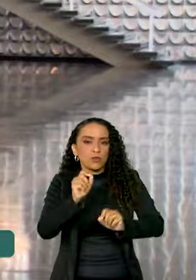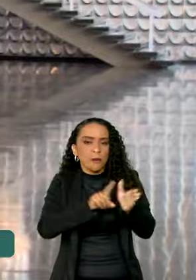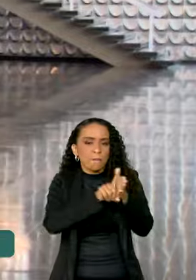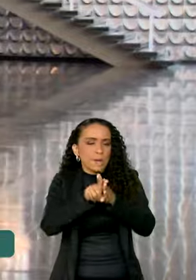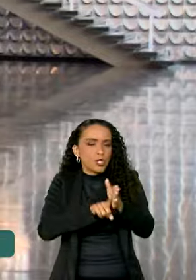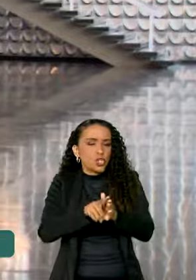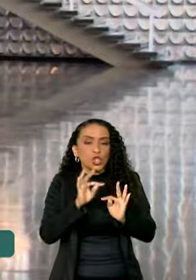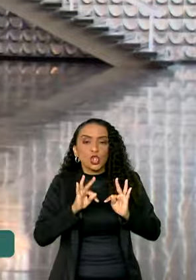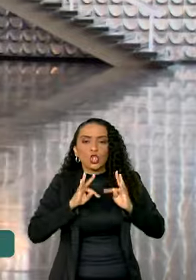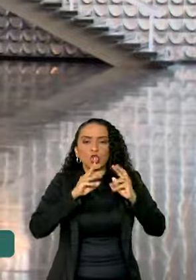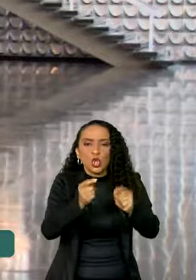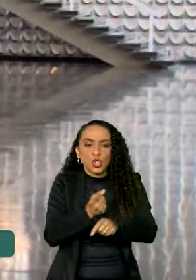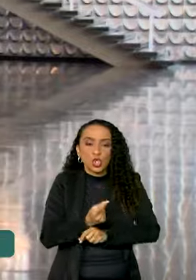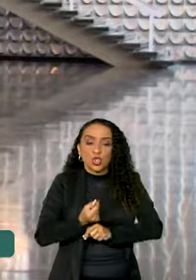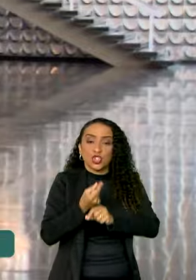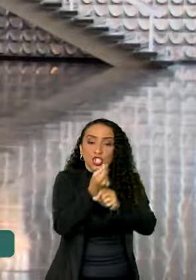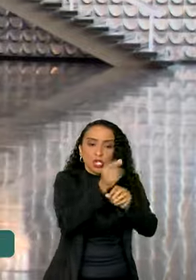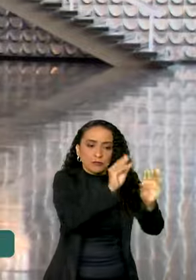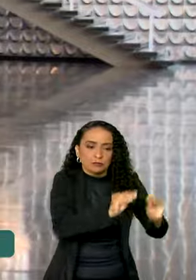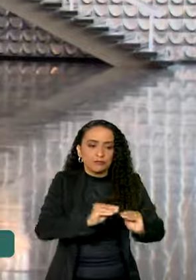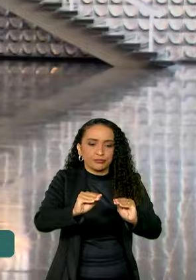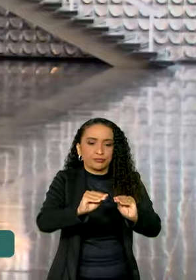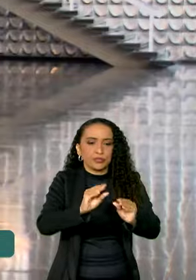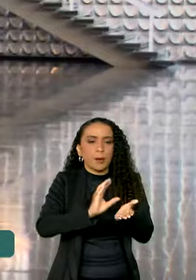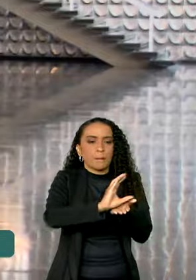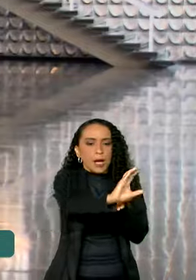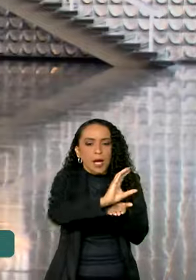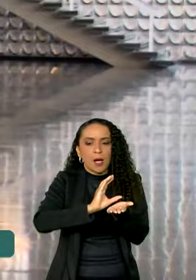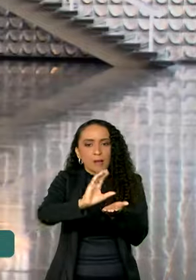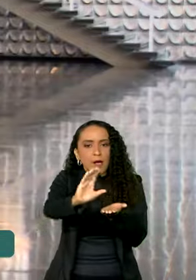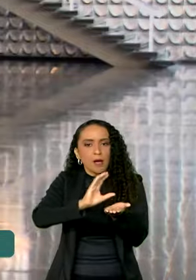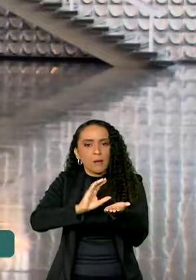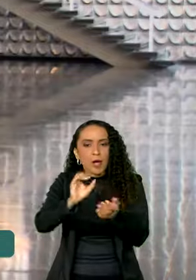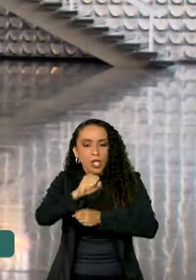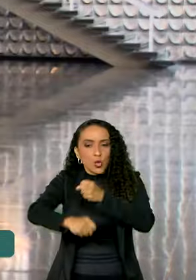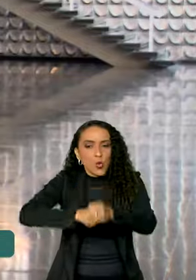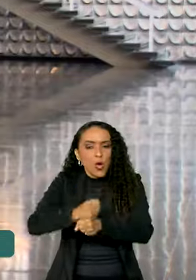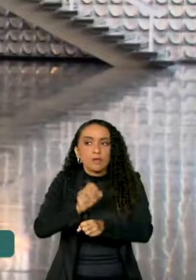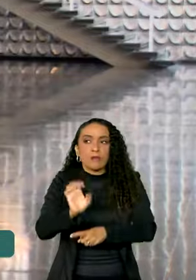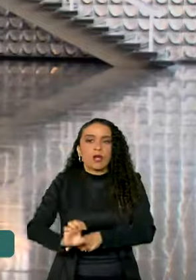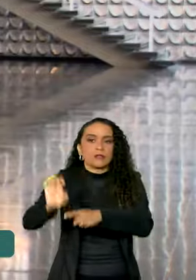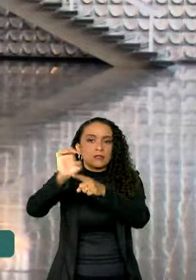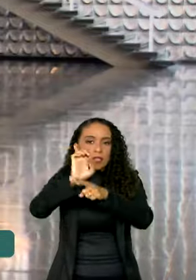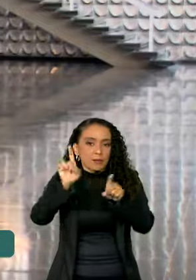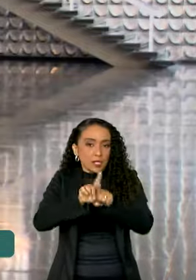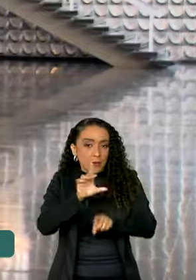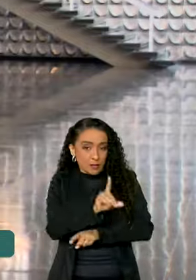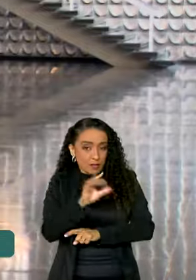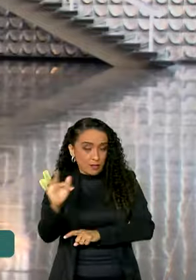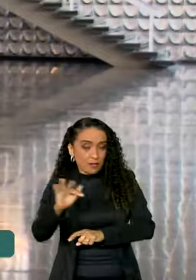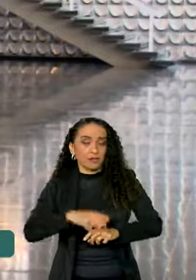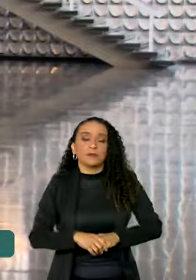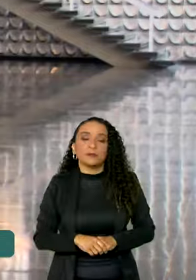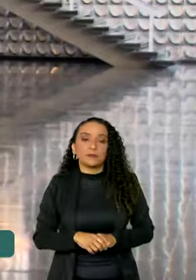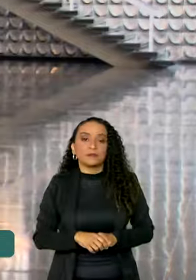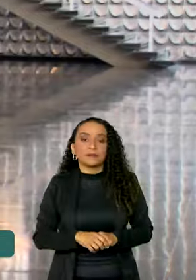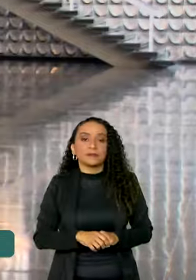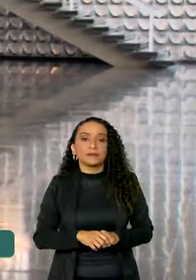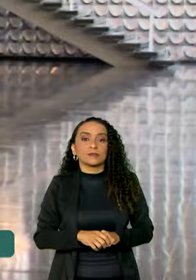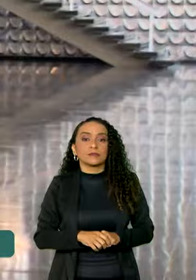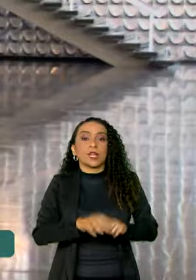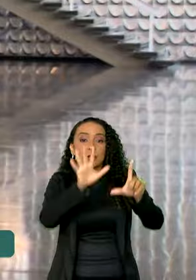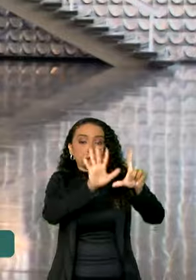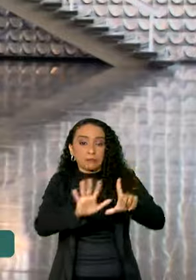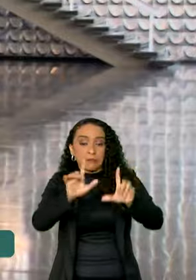consulta de todos os recursos repassados anualmente aos estados e ao Distrito Federal. O painel